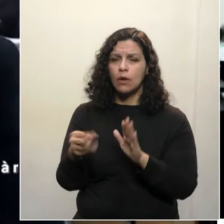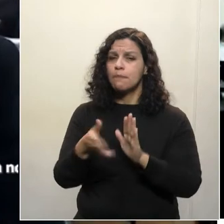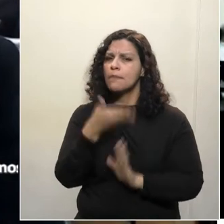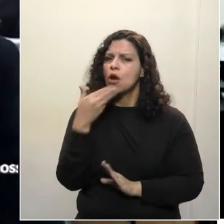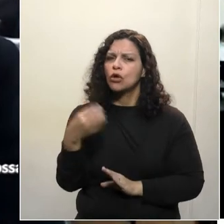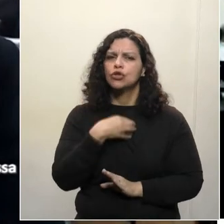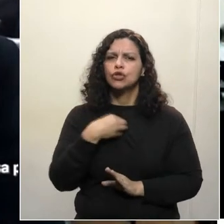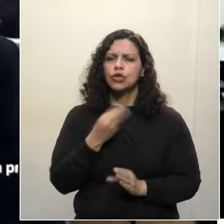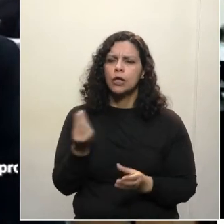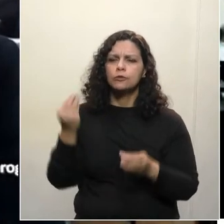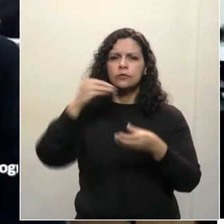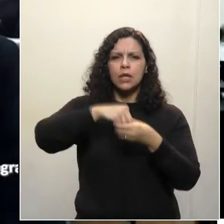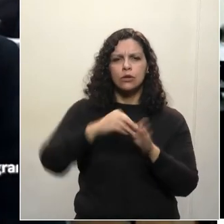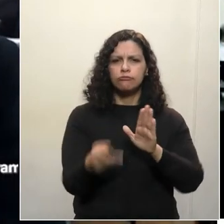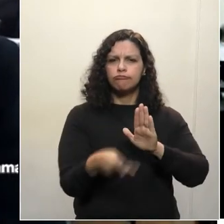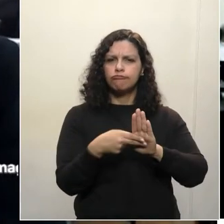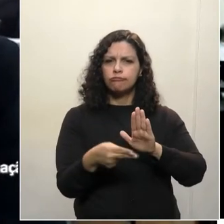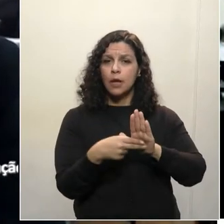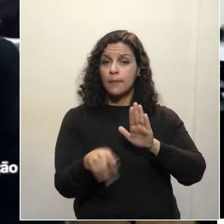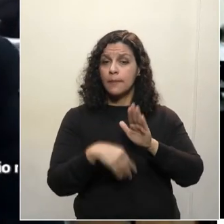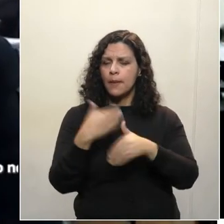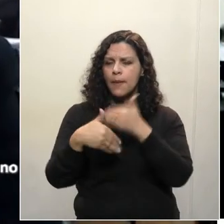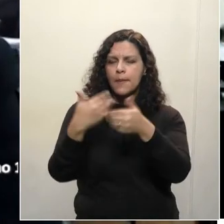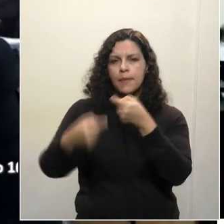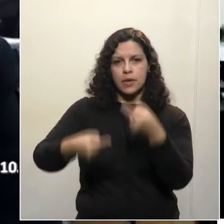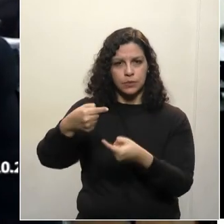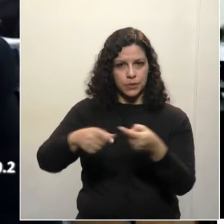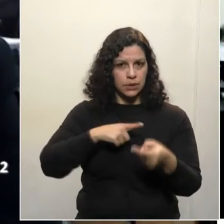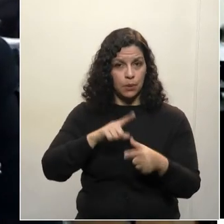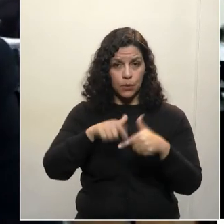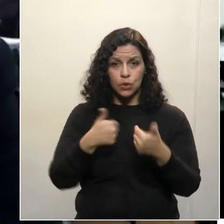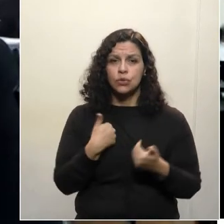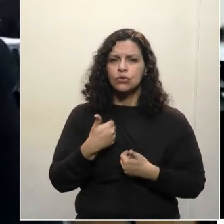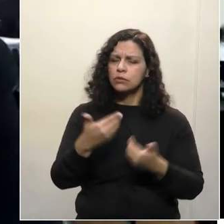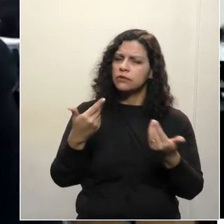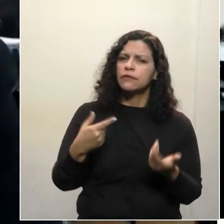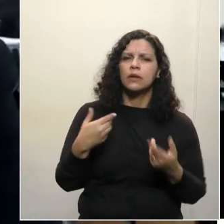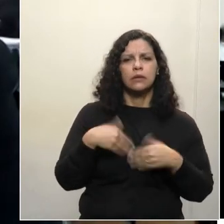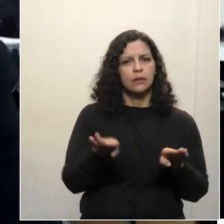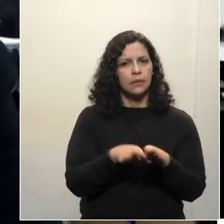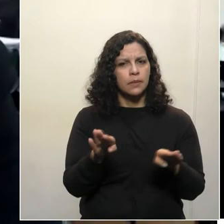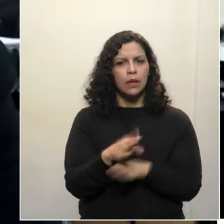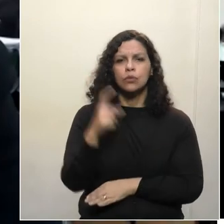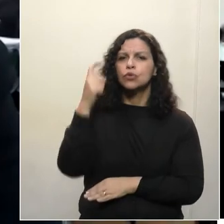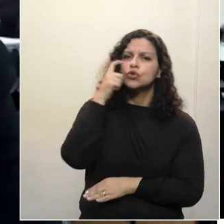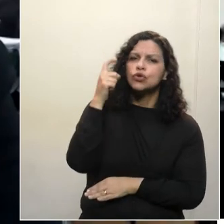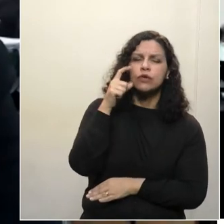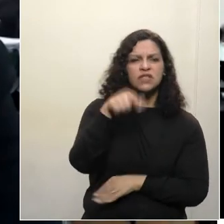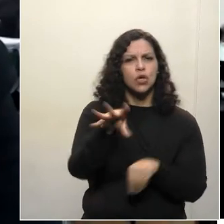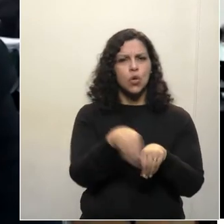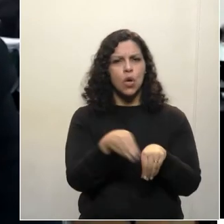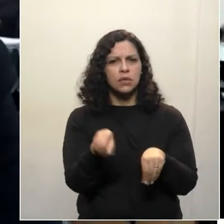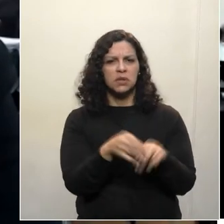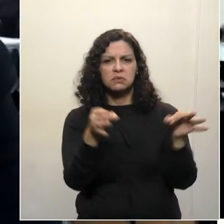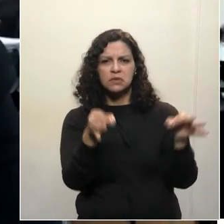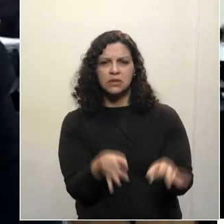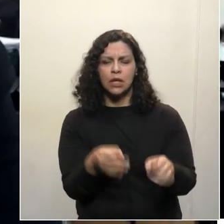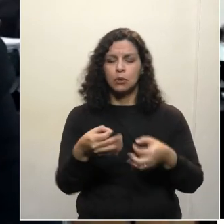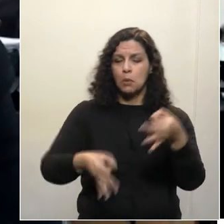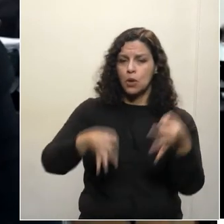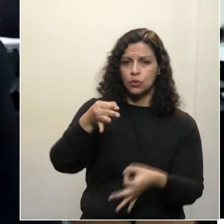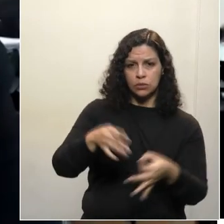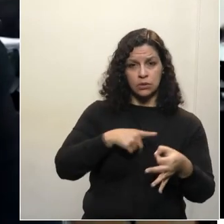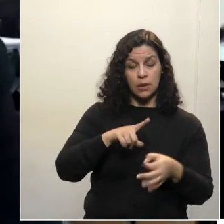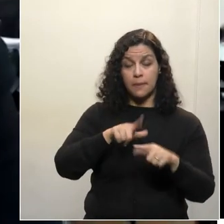a melhor das boas intenções, no sentido de construir o debate. Conheço bem o deputado Tião, o deputado que tem um conhecimento de direito fantástico,